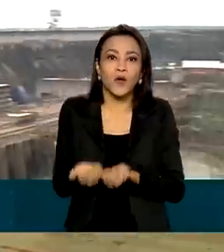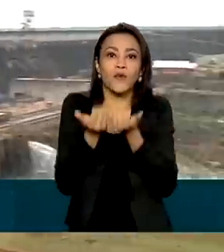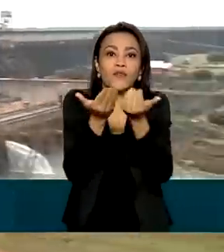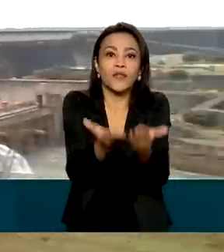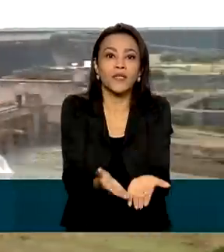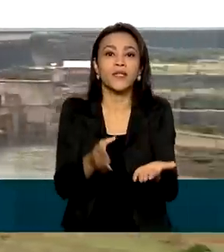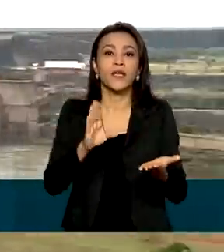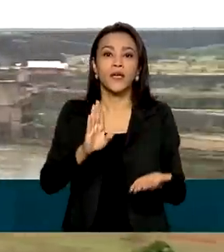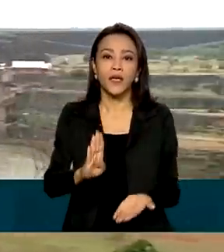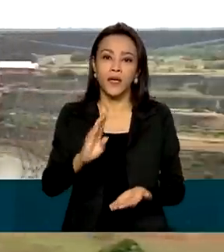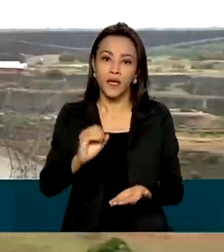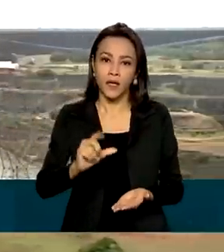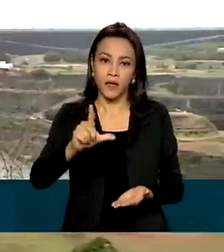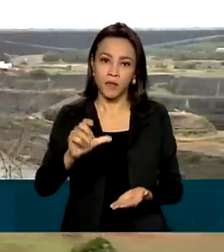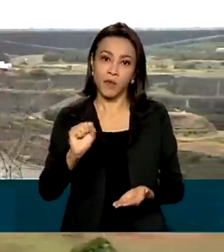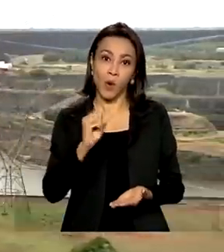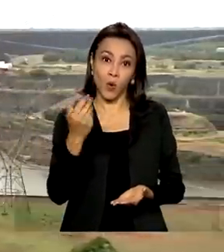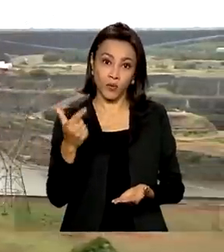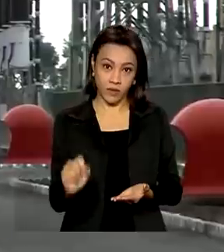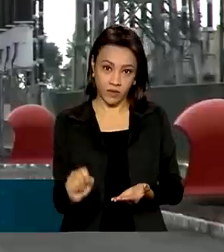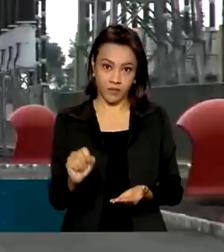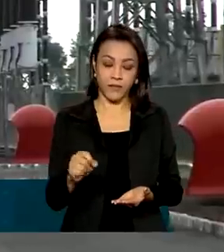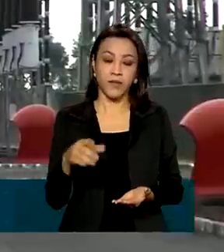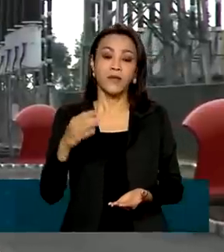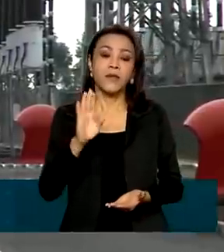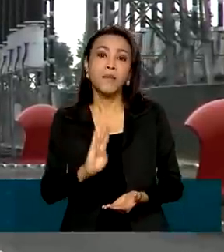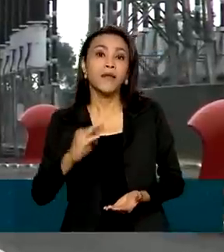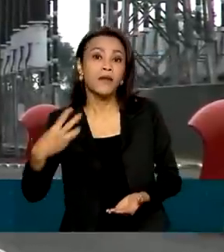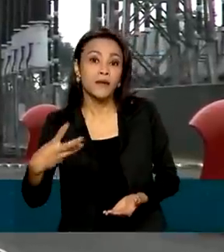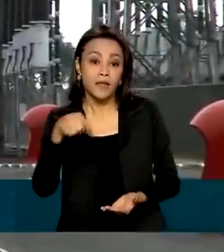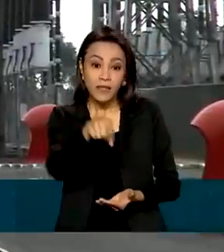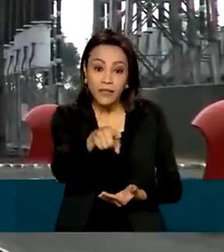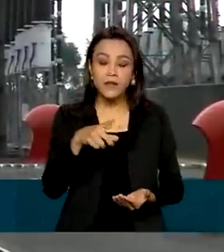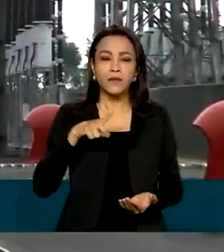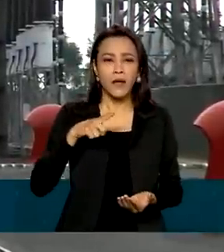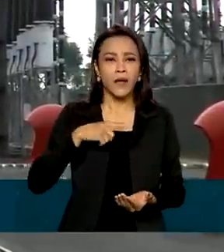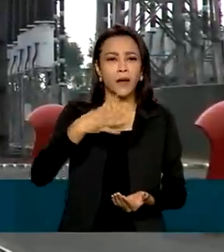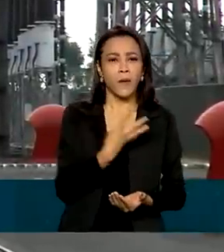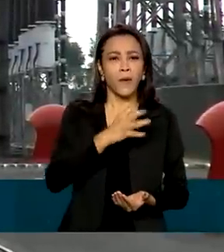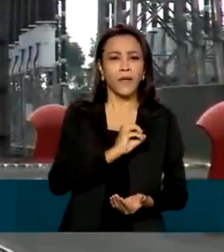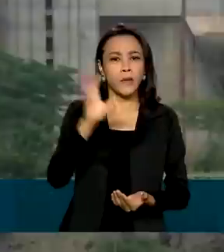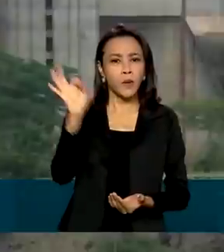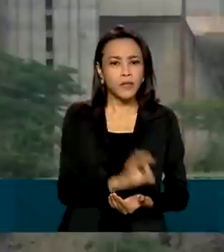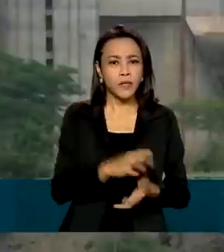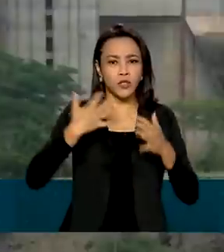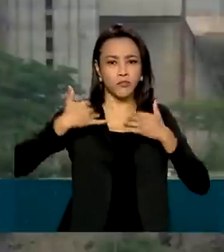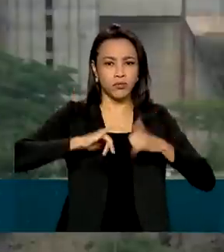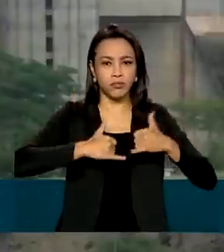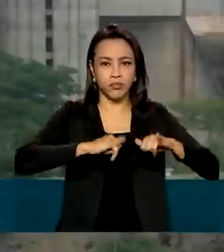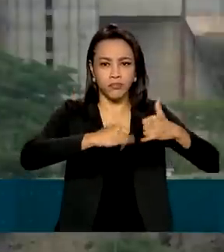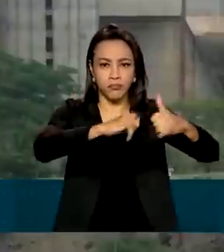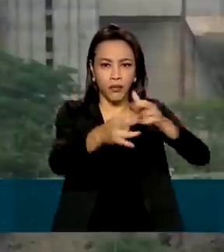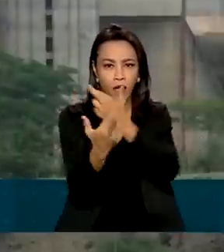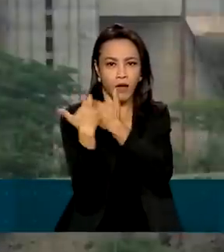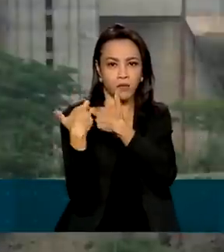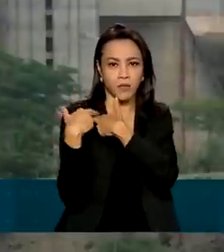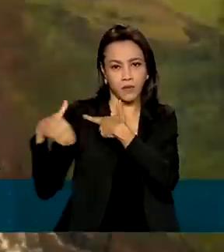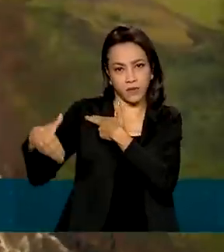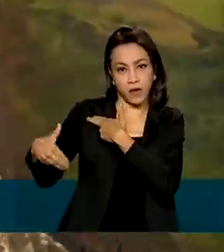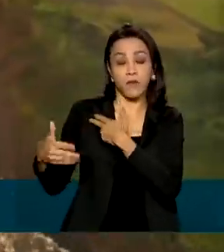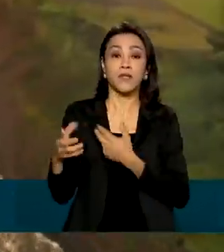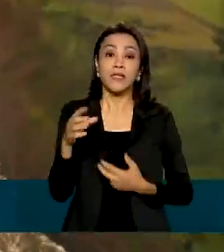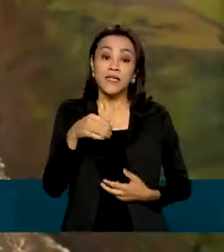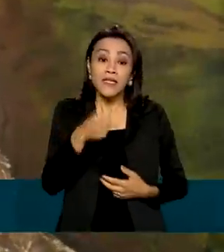responde por 30% da geração de energia no Brasil e por 40% das linhas de transmissão. Opera 105